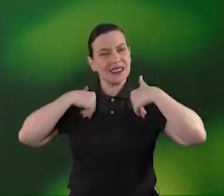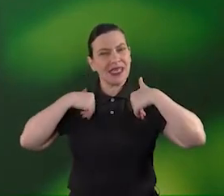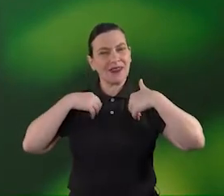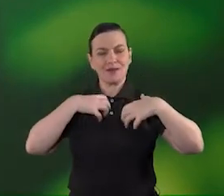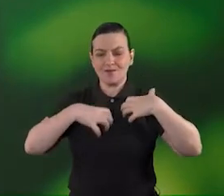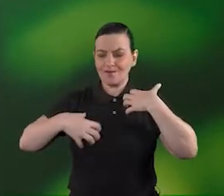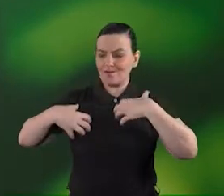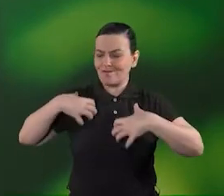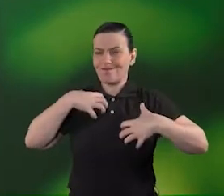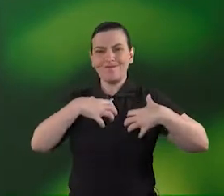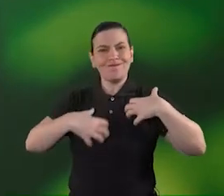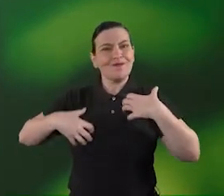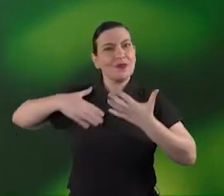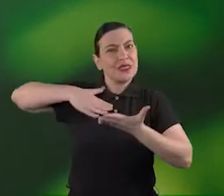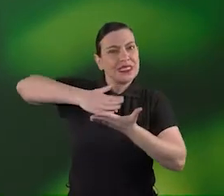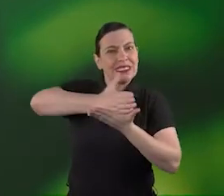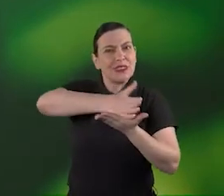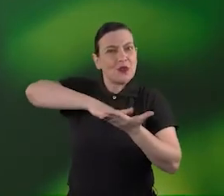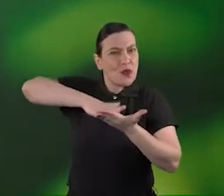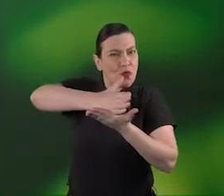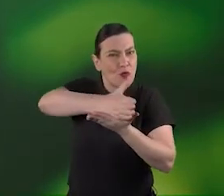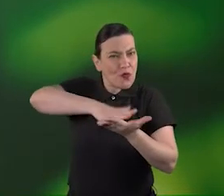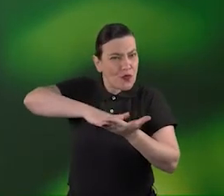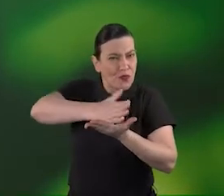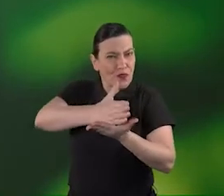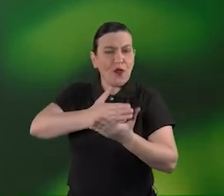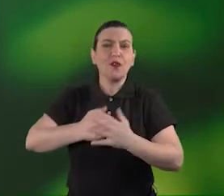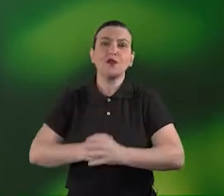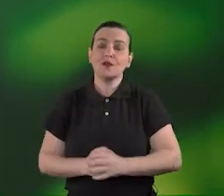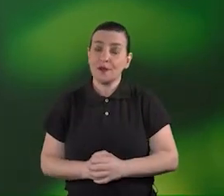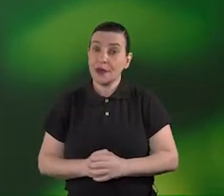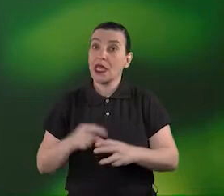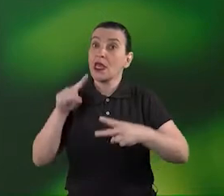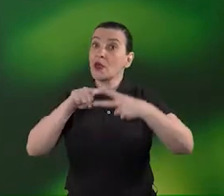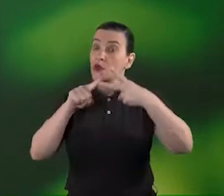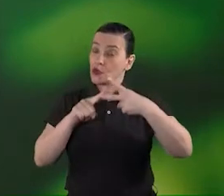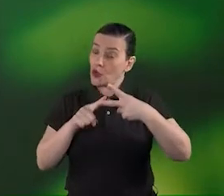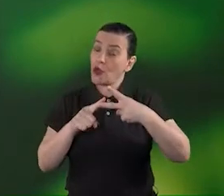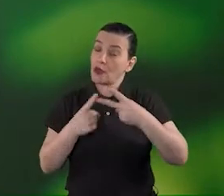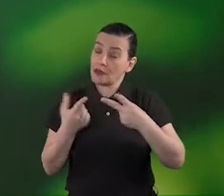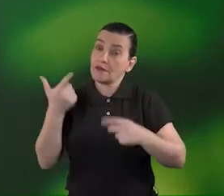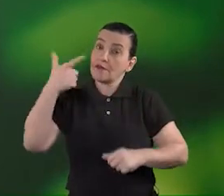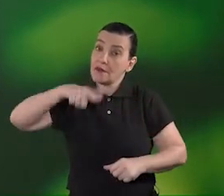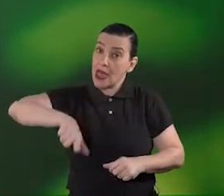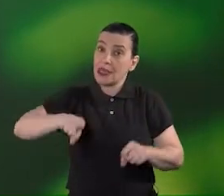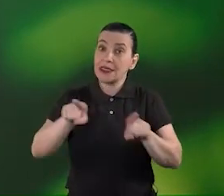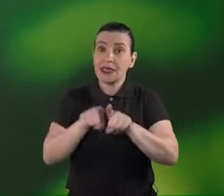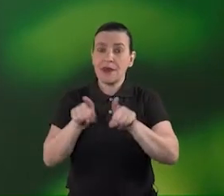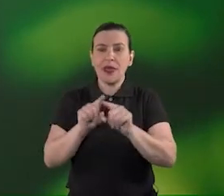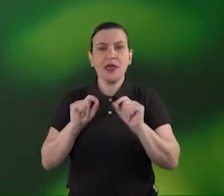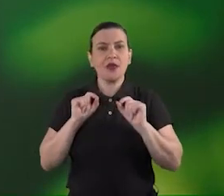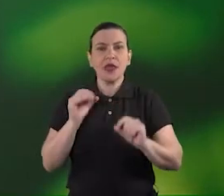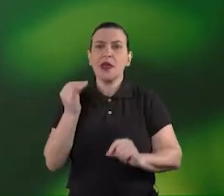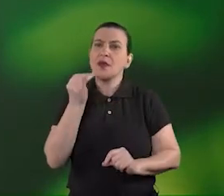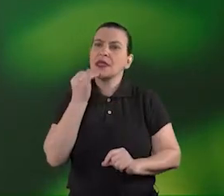concomitante que sentimos os dois entre outras coisas destinam-se a estabilizar o